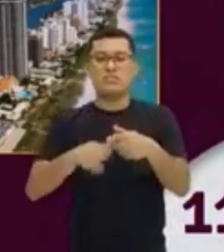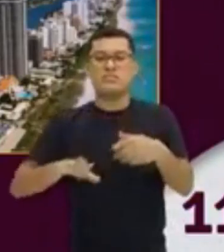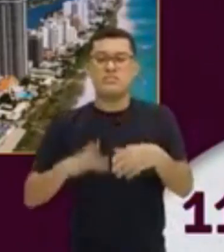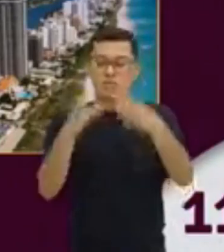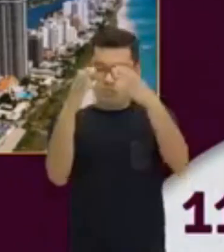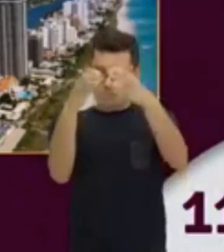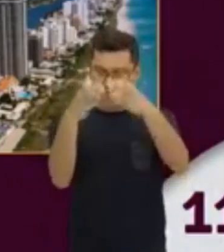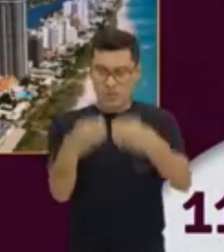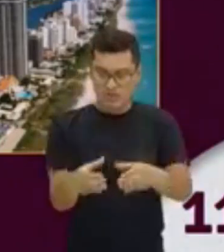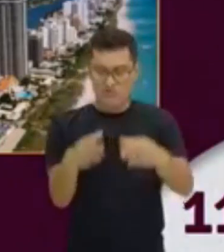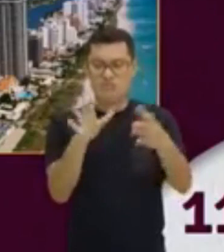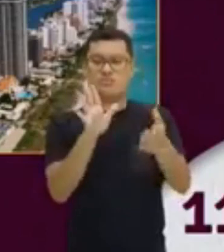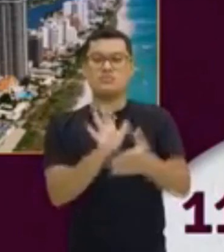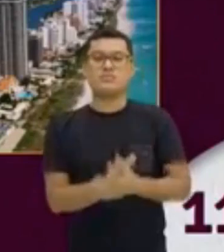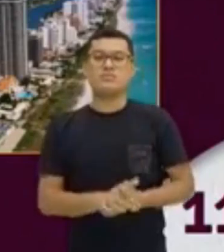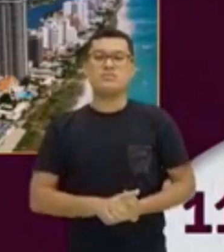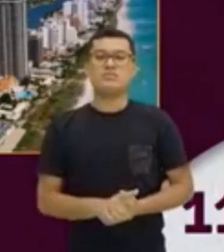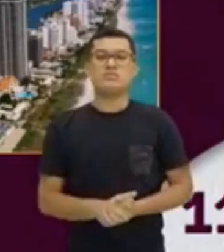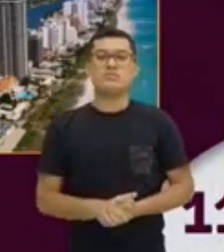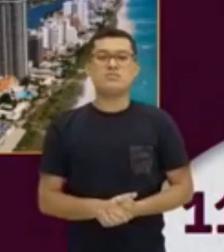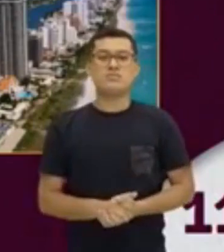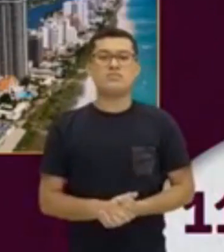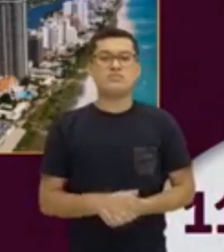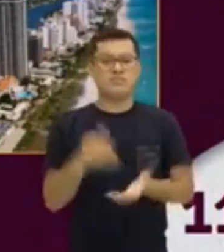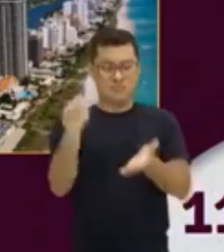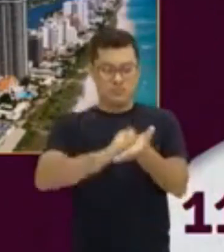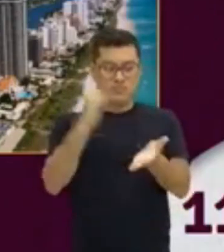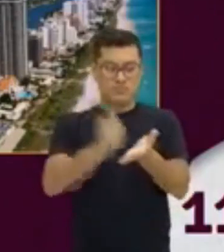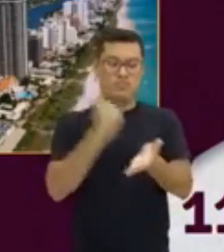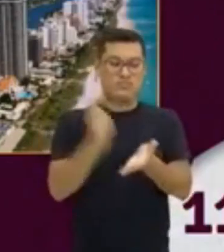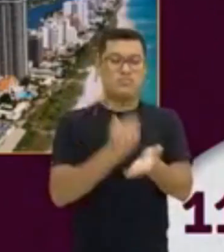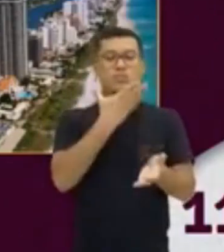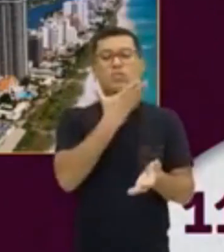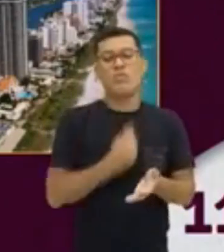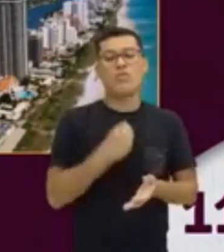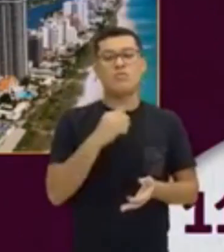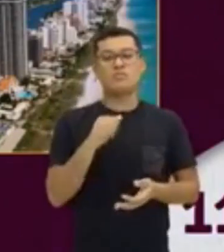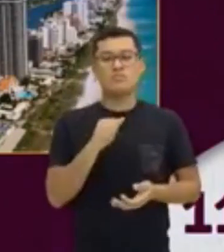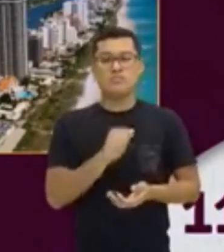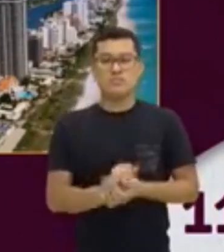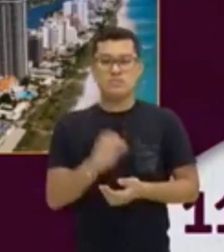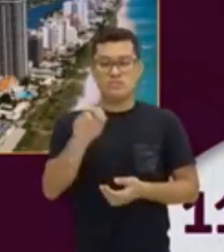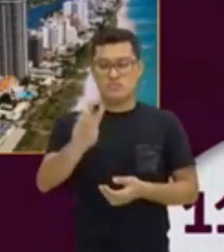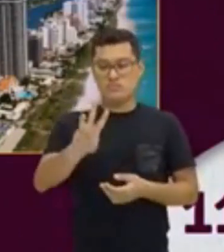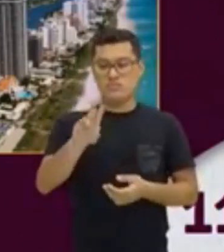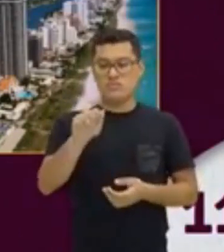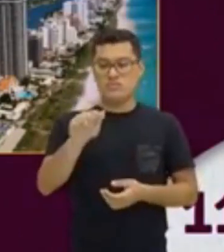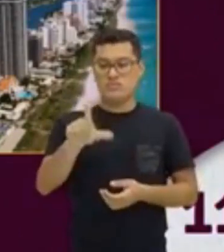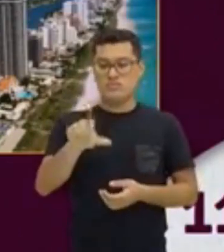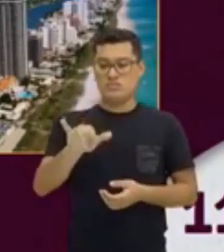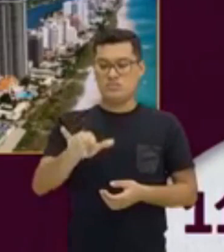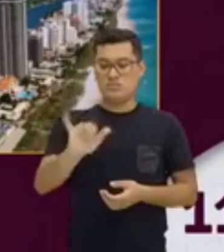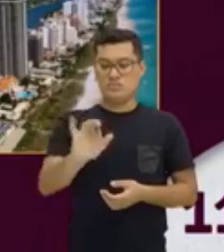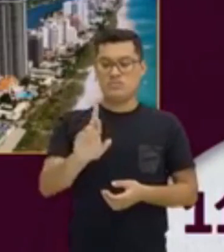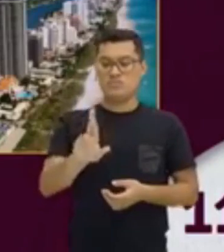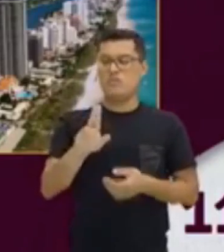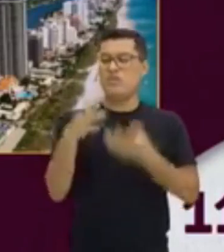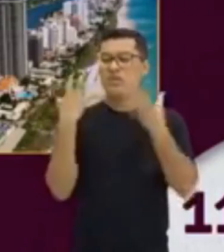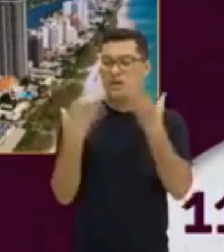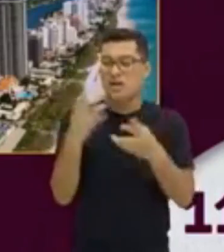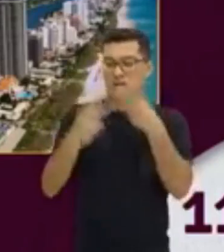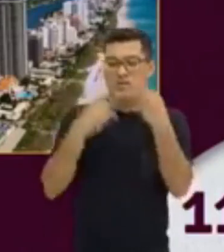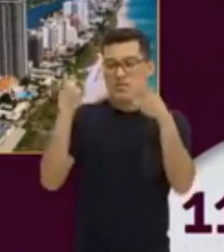lugar. O Valsim Monteiro aparece de novo aqui. Ele é um grande escritor. Quero falar sobre ele,